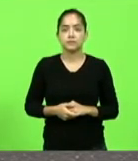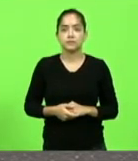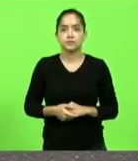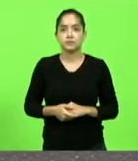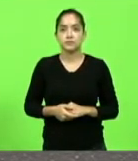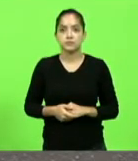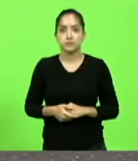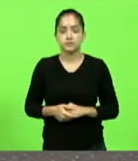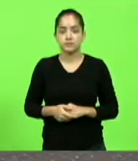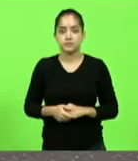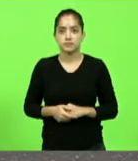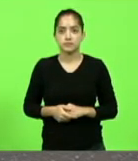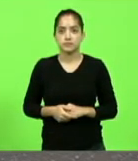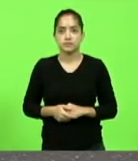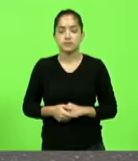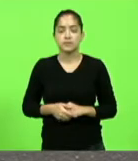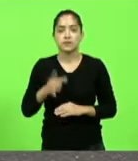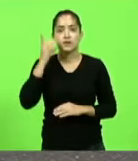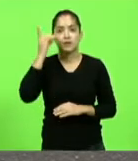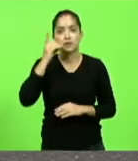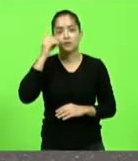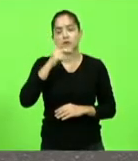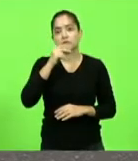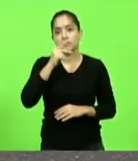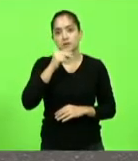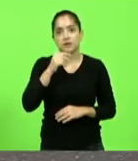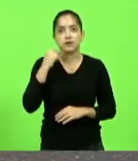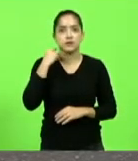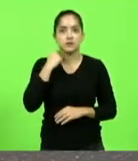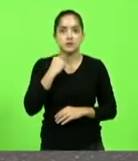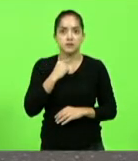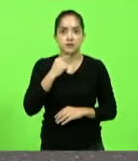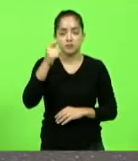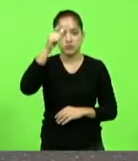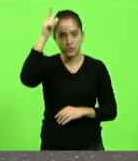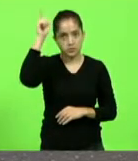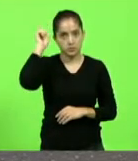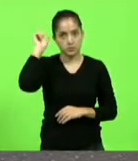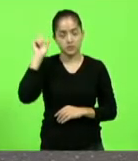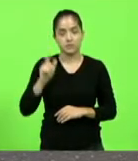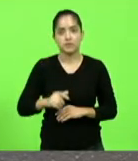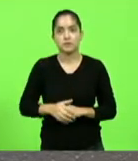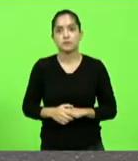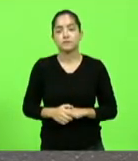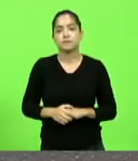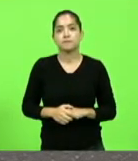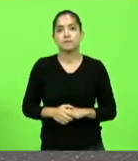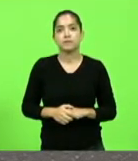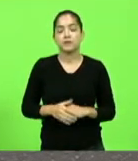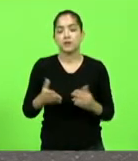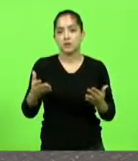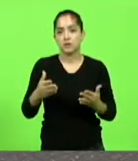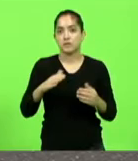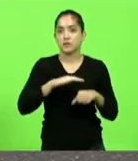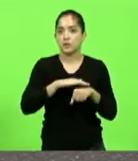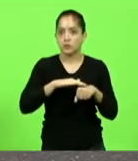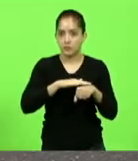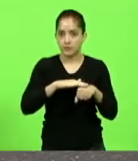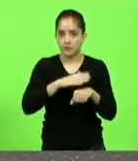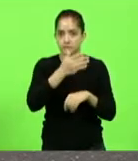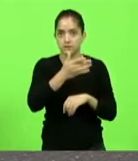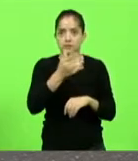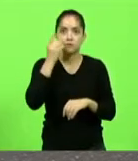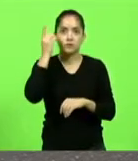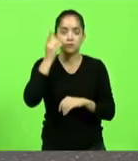deputado Ken deputado Silvio deputado Sargento Lima estava aqui conversando com o deputado